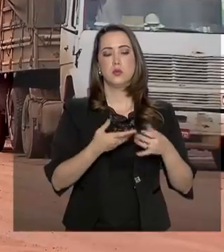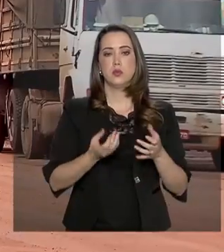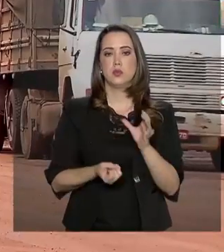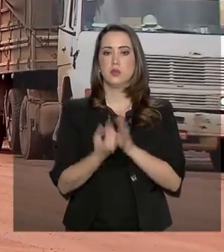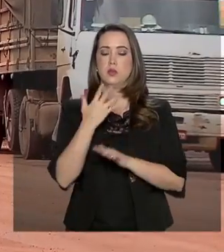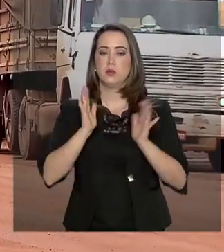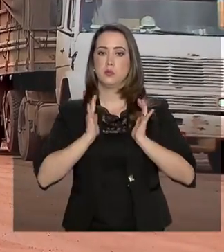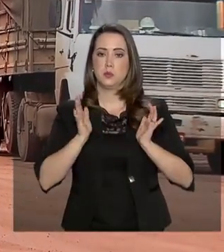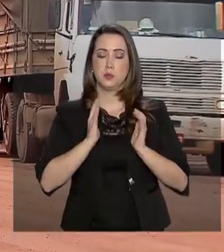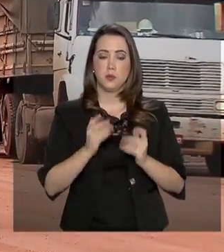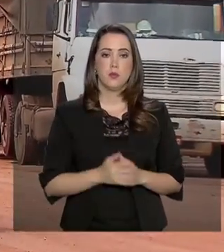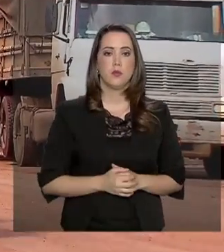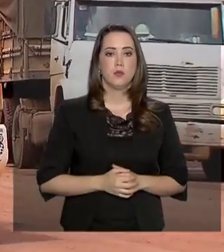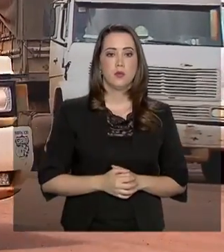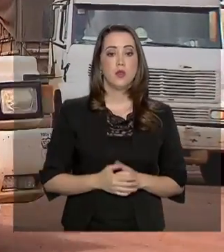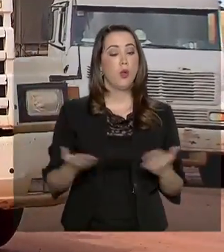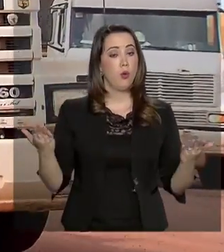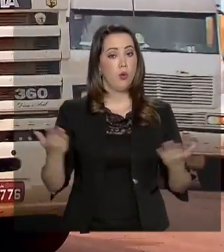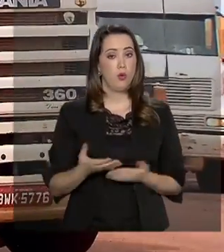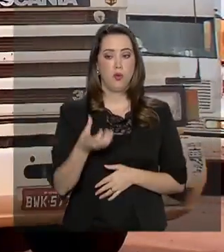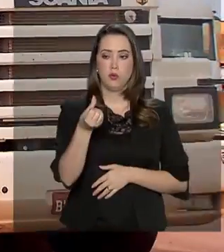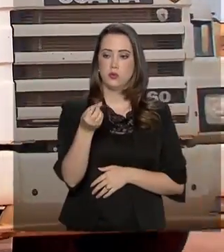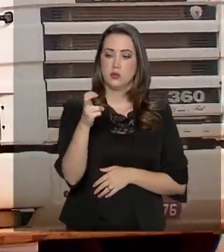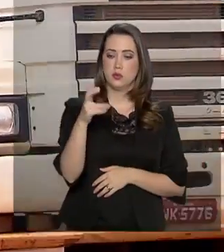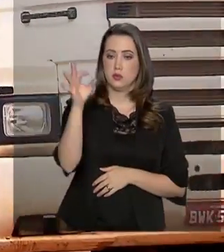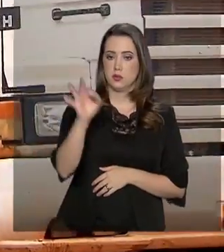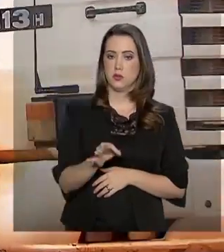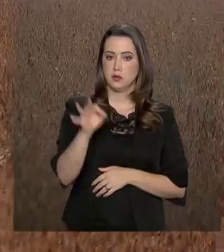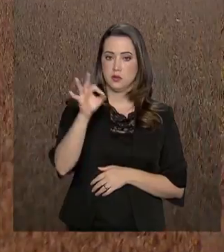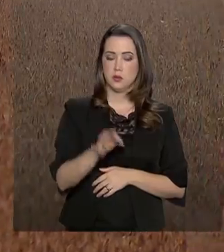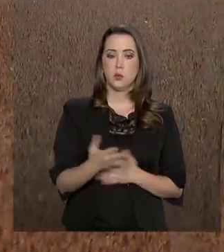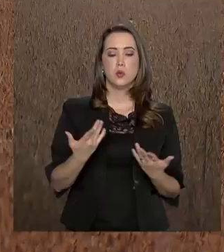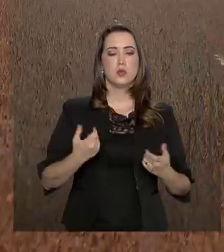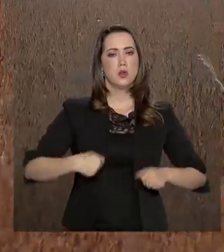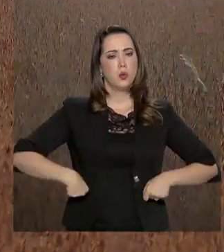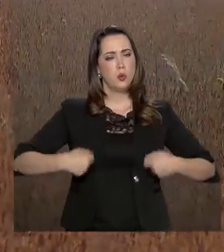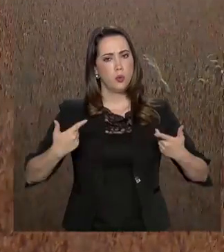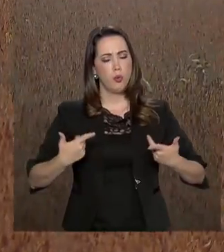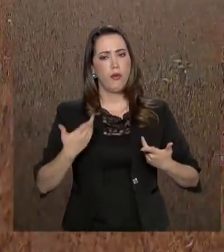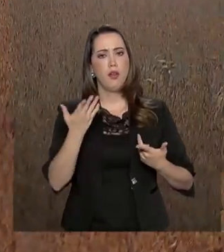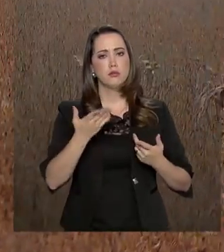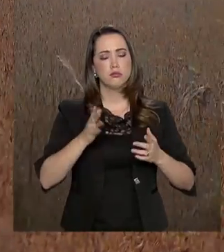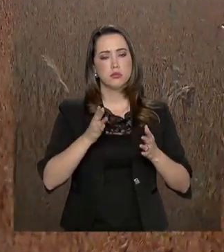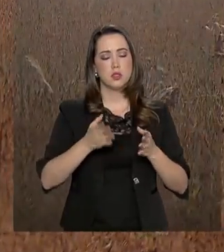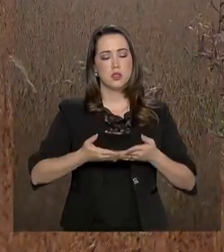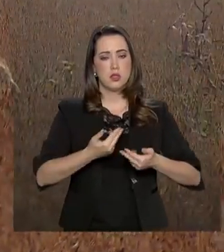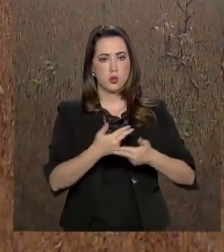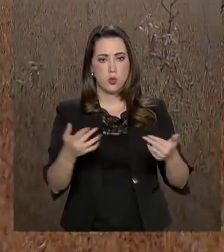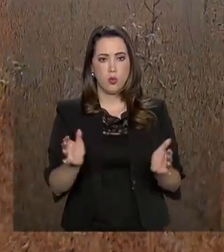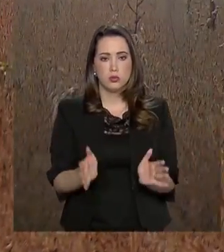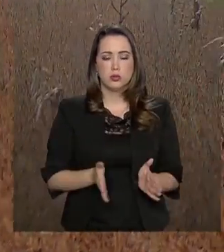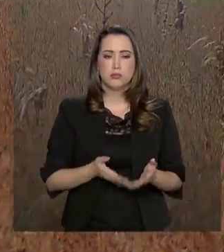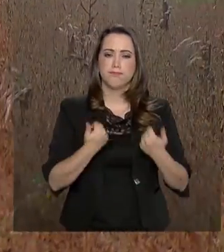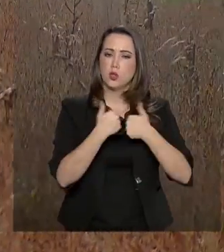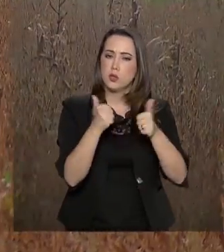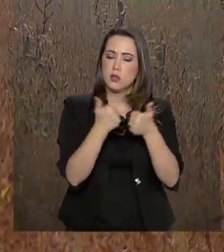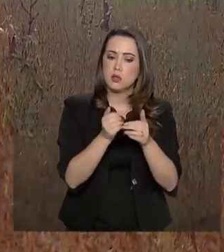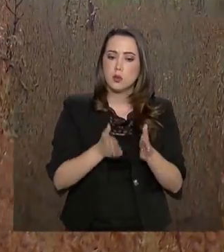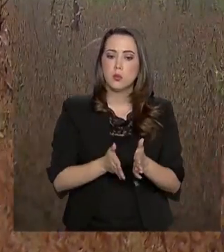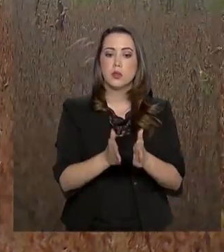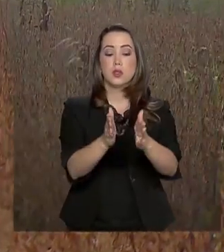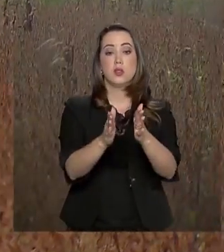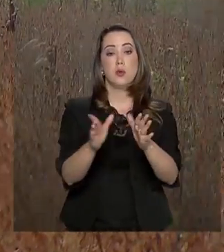riquezas. Atualmente, 65% da carga nacional é transportada pelas rodovias. E para encurtar